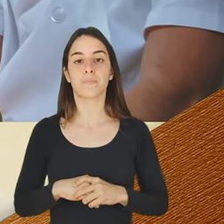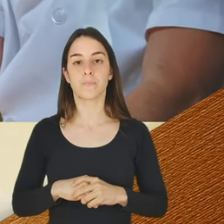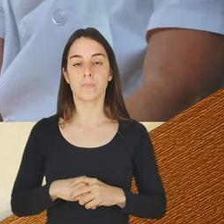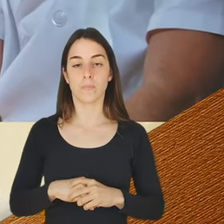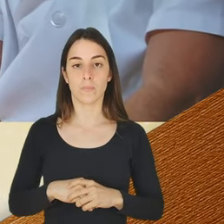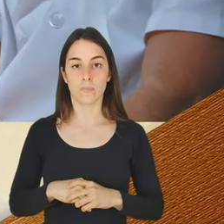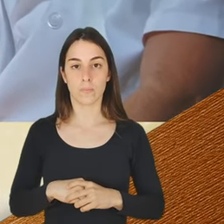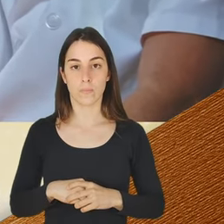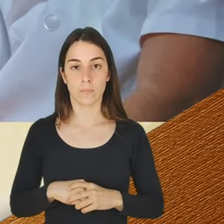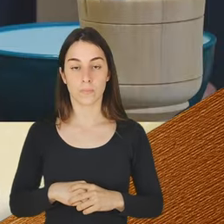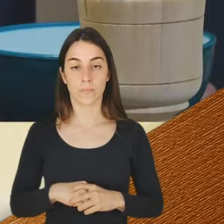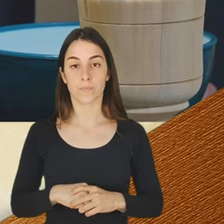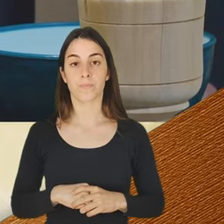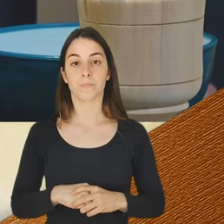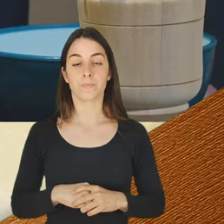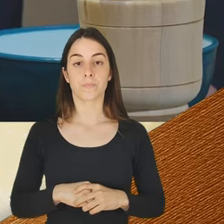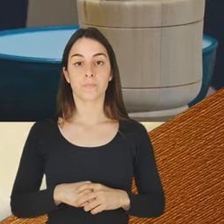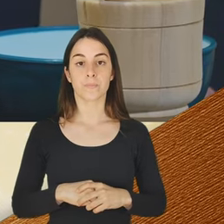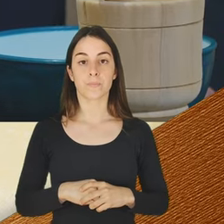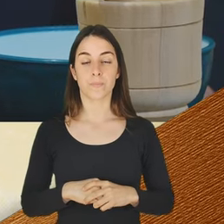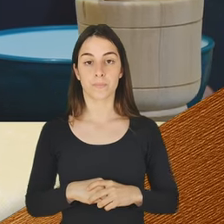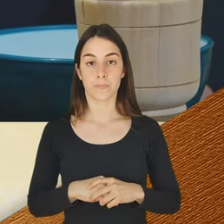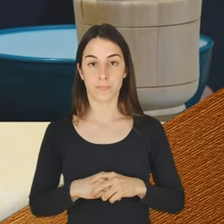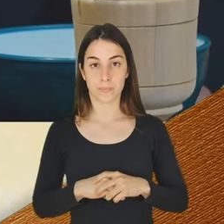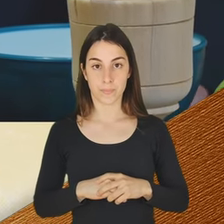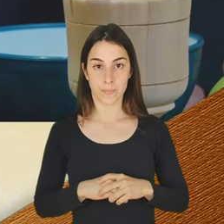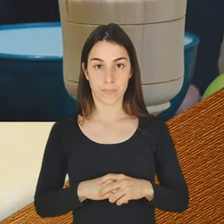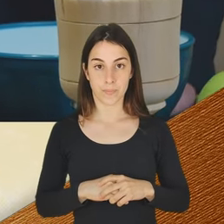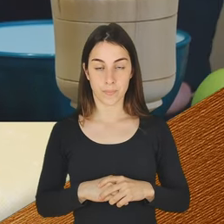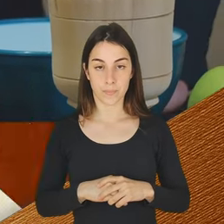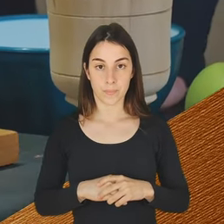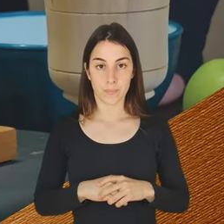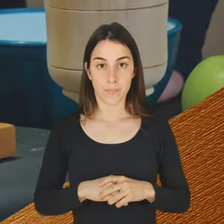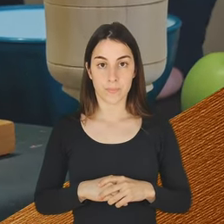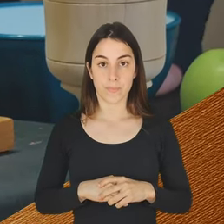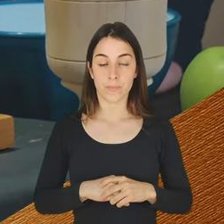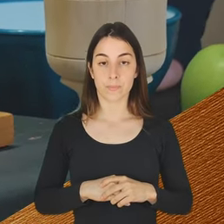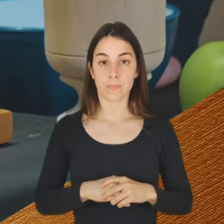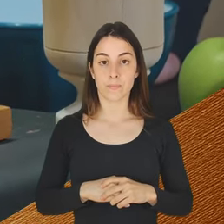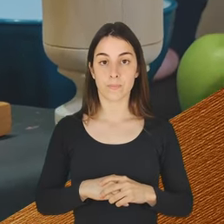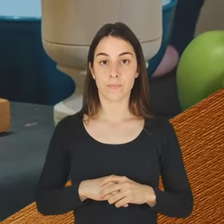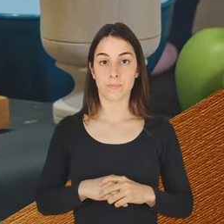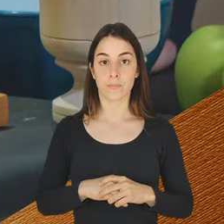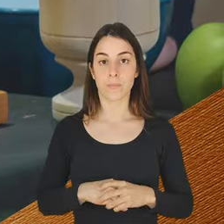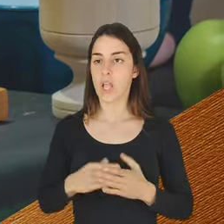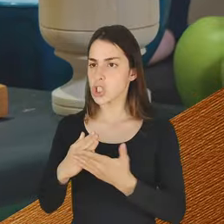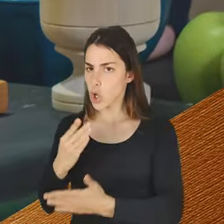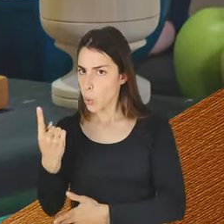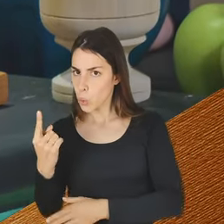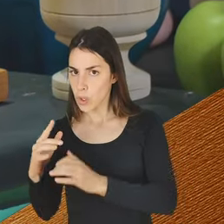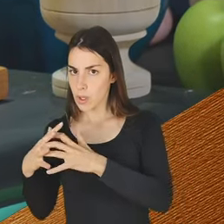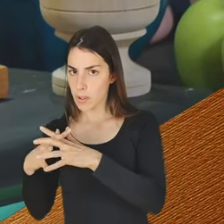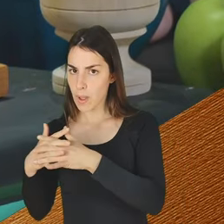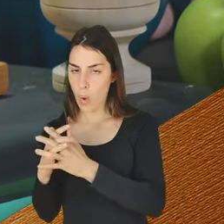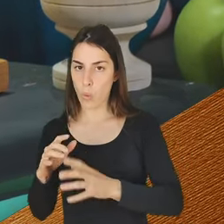Isso. Bem. Ui. E... E só cabe um? Não. Não.